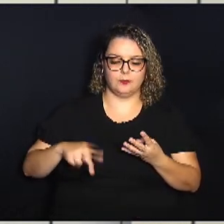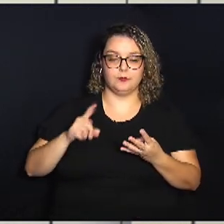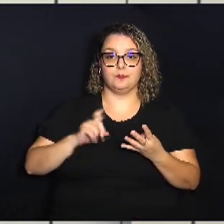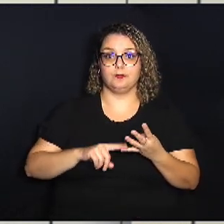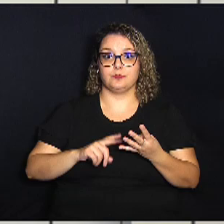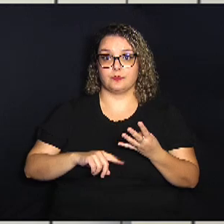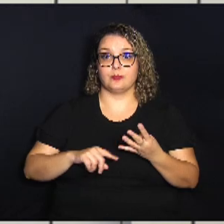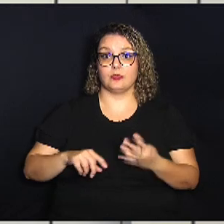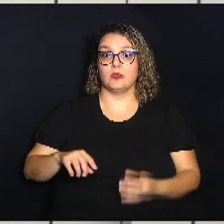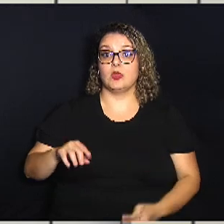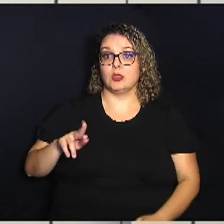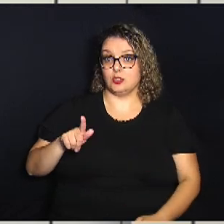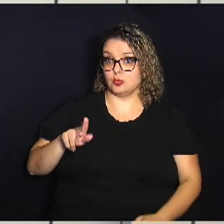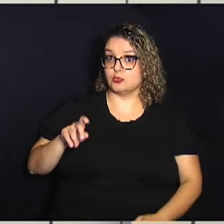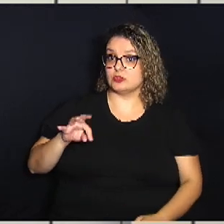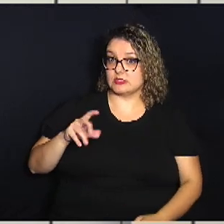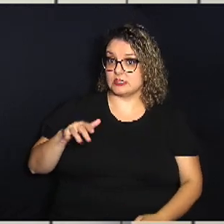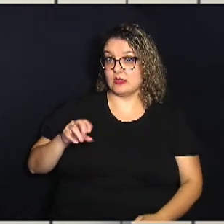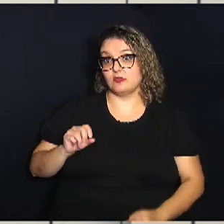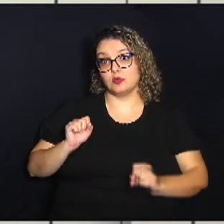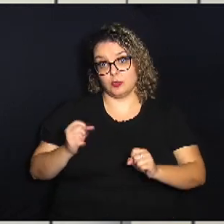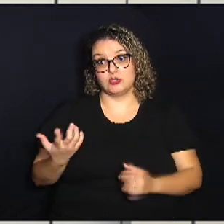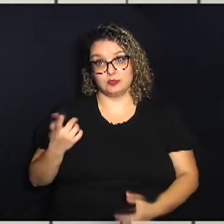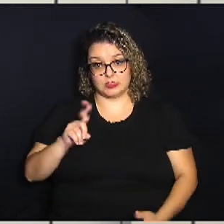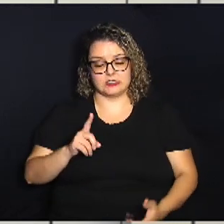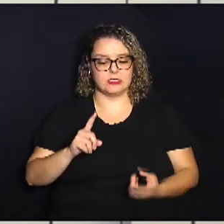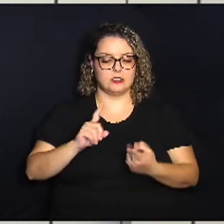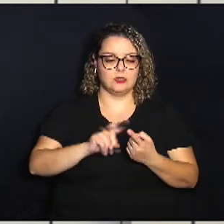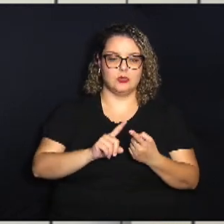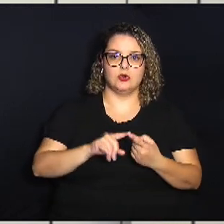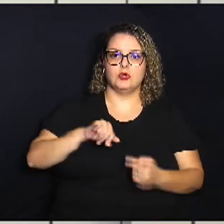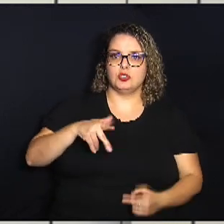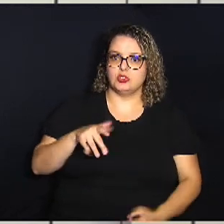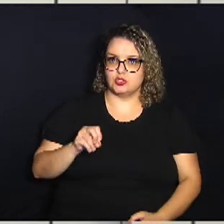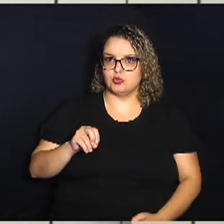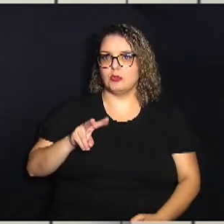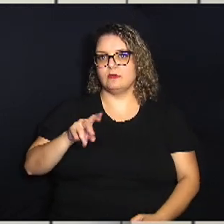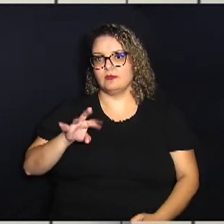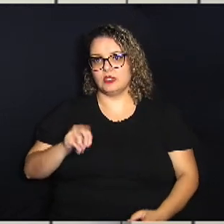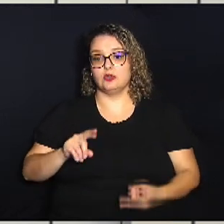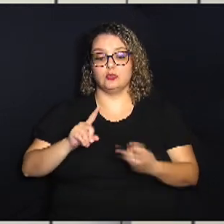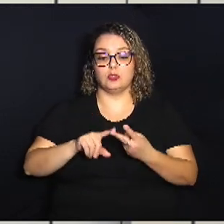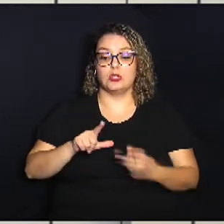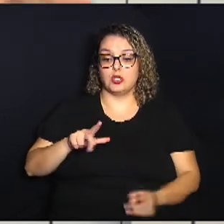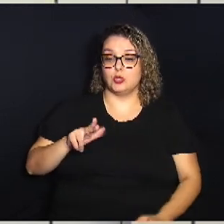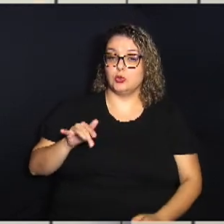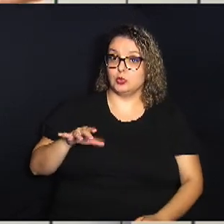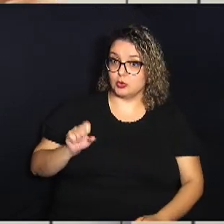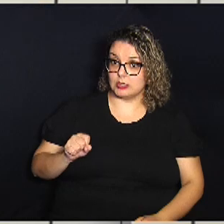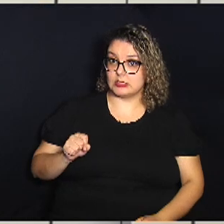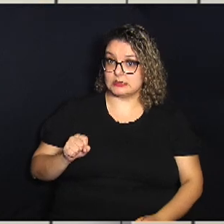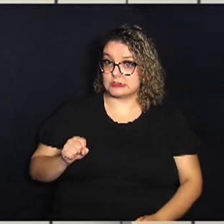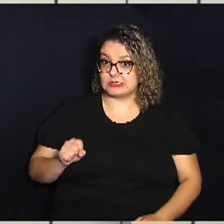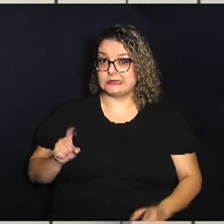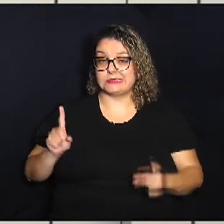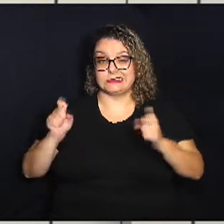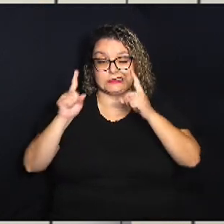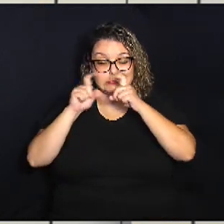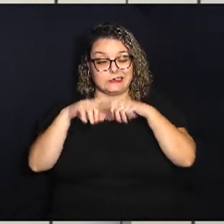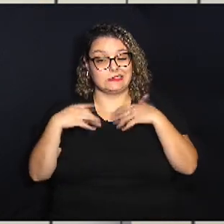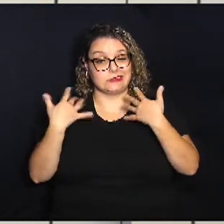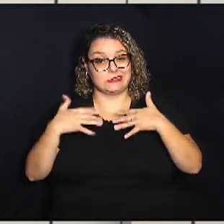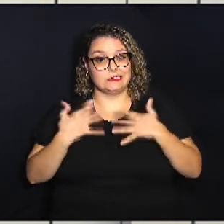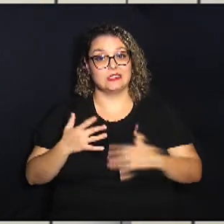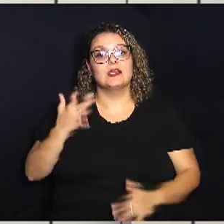e o Gustavo França que deve aparecer e na frente João Vitor e Lucas Paraíso jogo complicadíssimo e